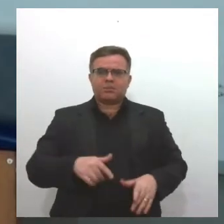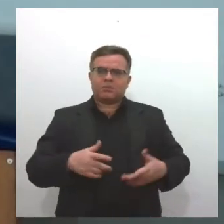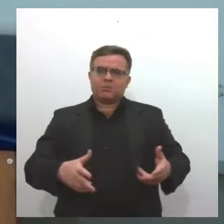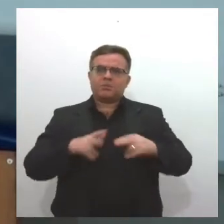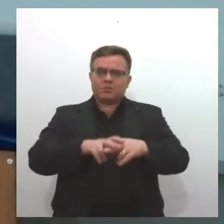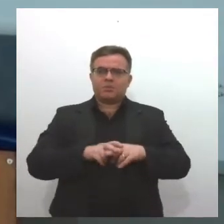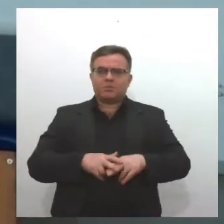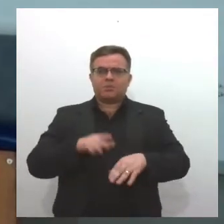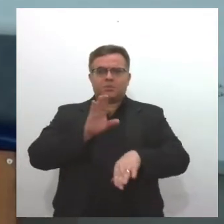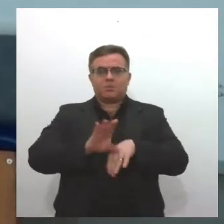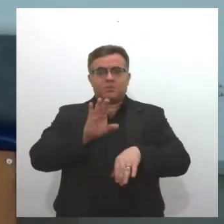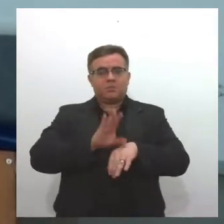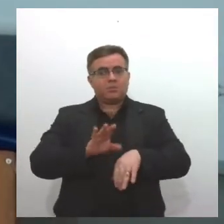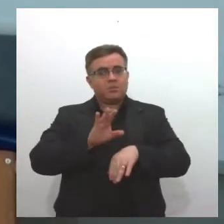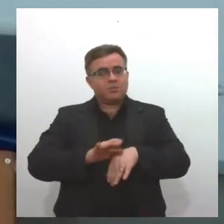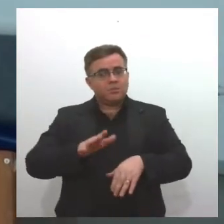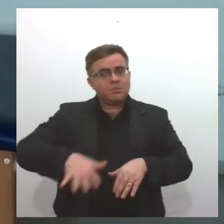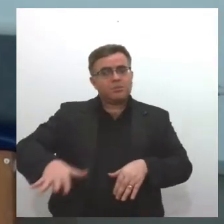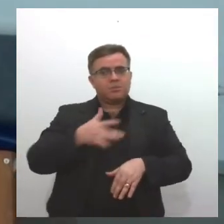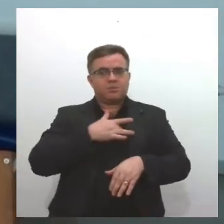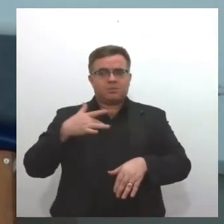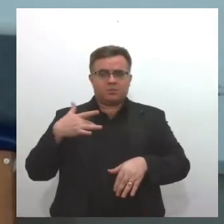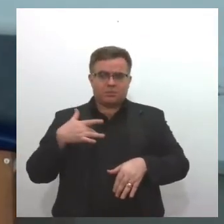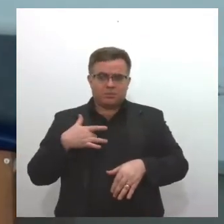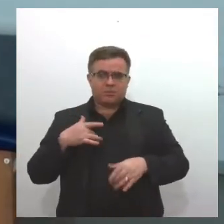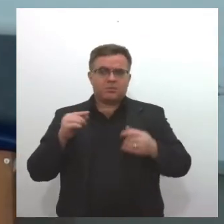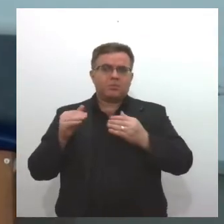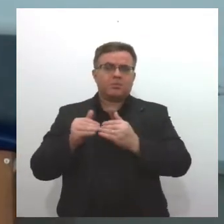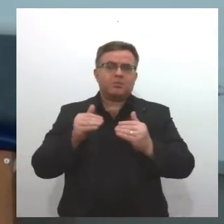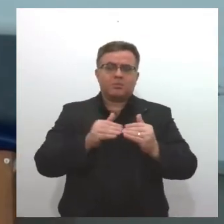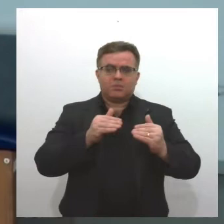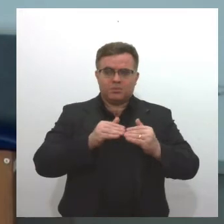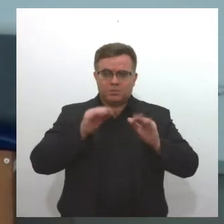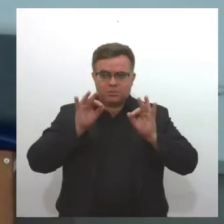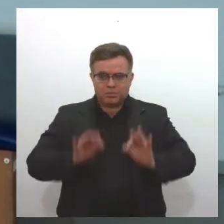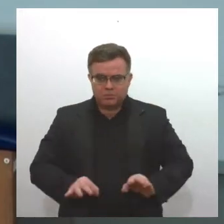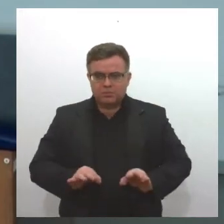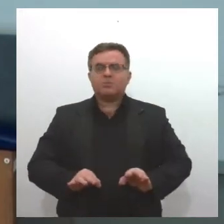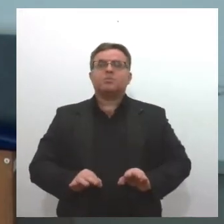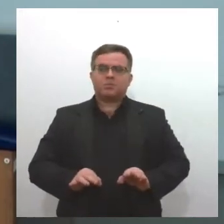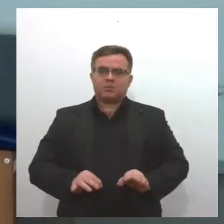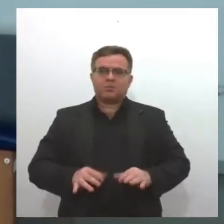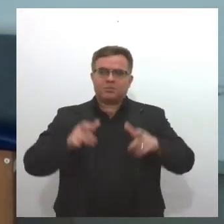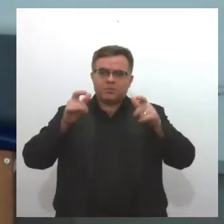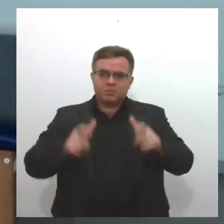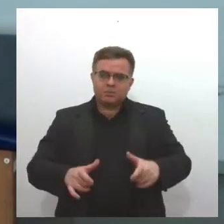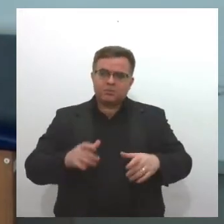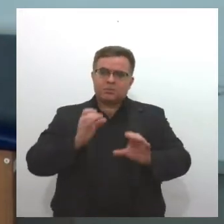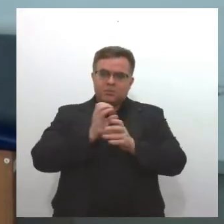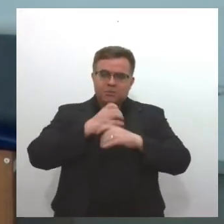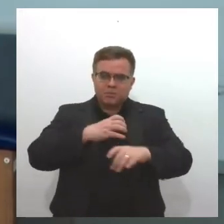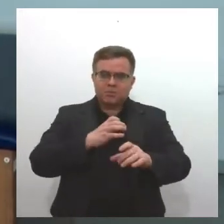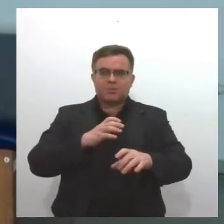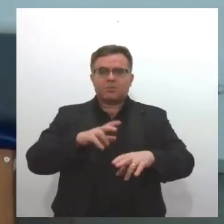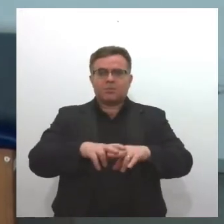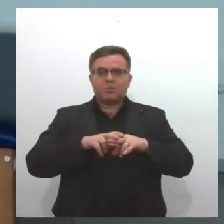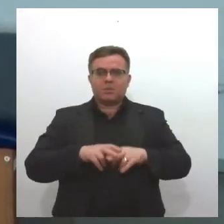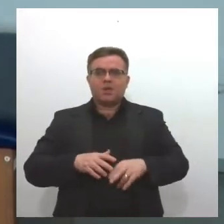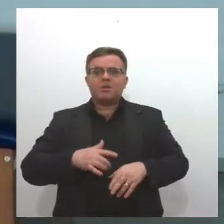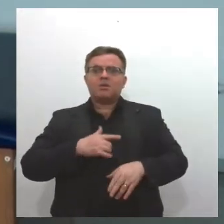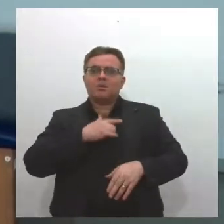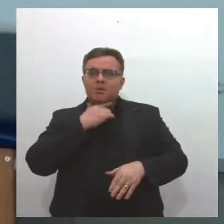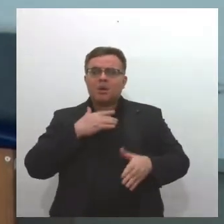cursos, principalmente da área de saúde, que vai ter esse contato nos nossos laboratórios e, por isso, as vagas são limitadas.